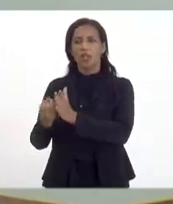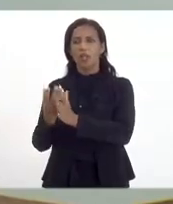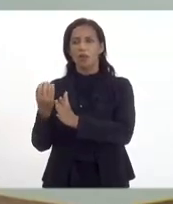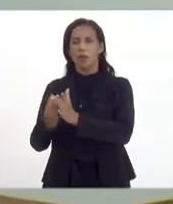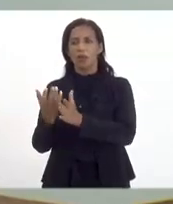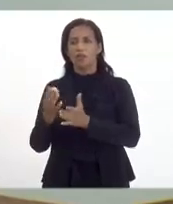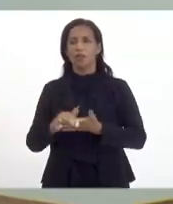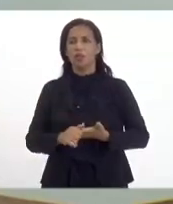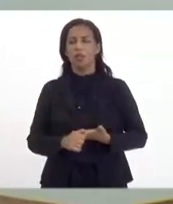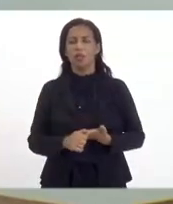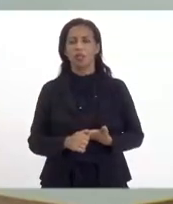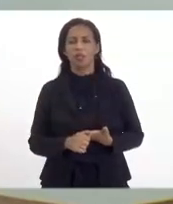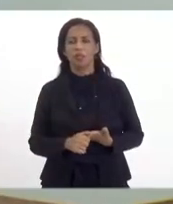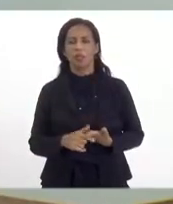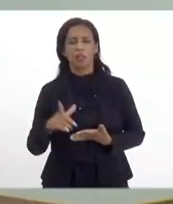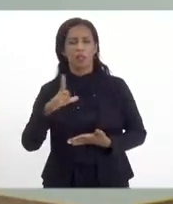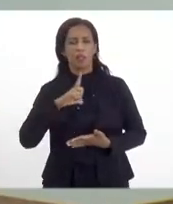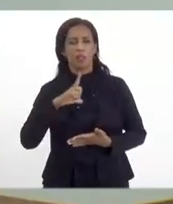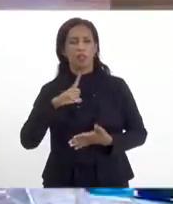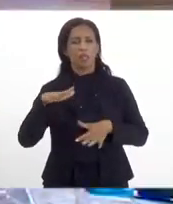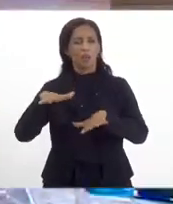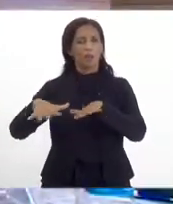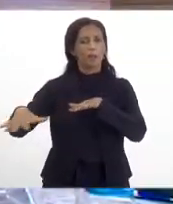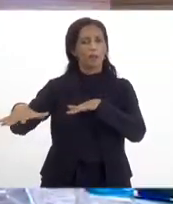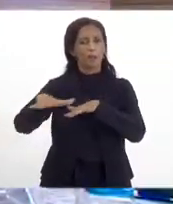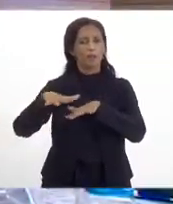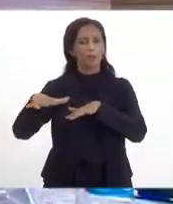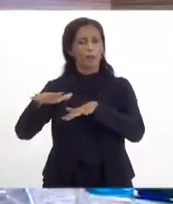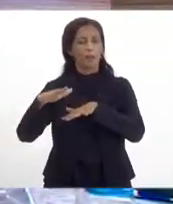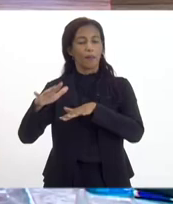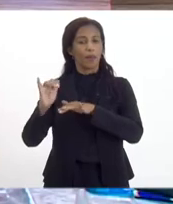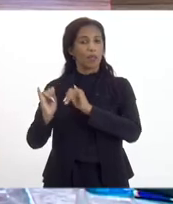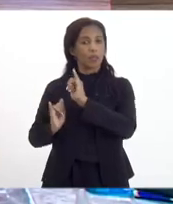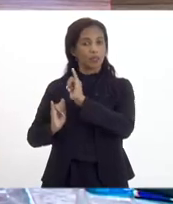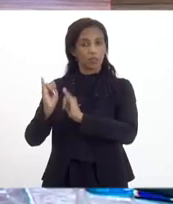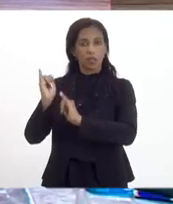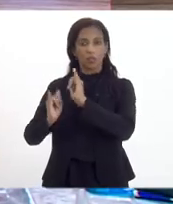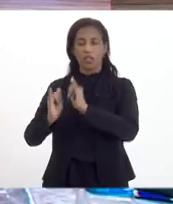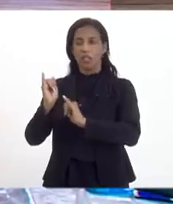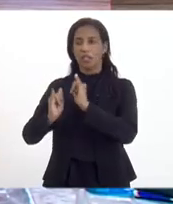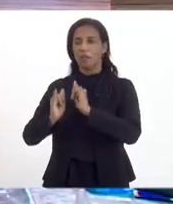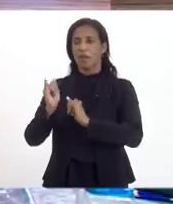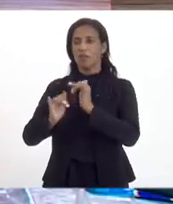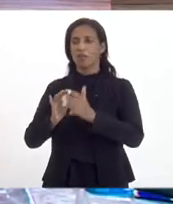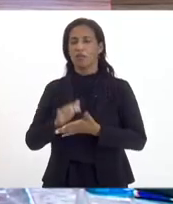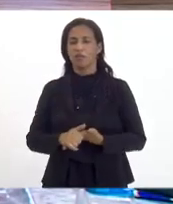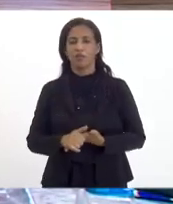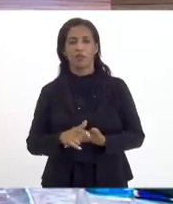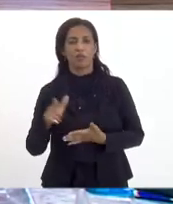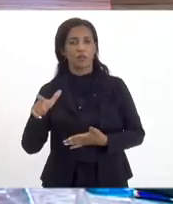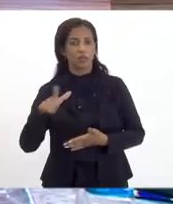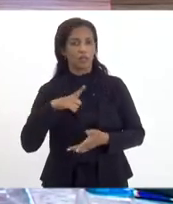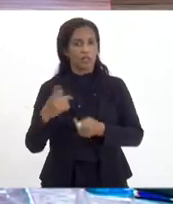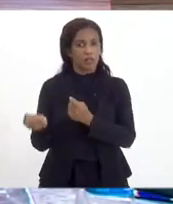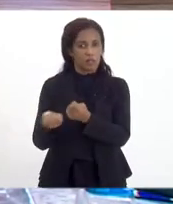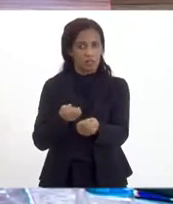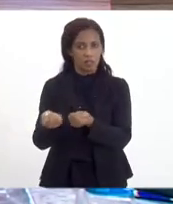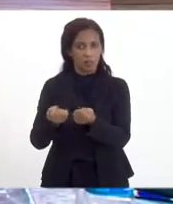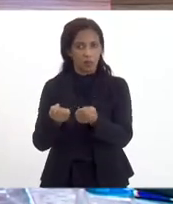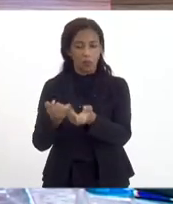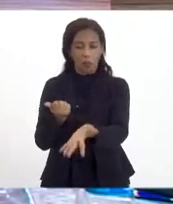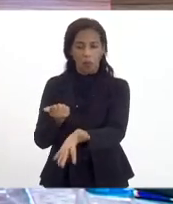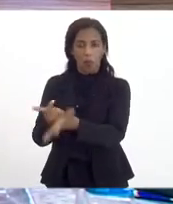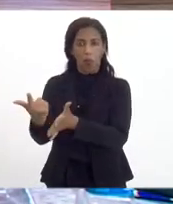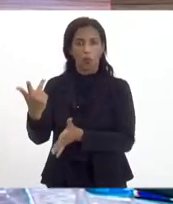O que acontece? São Paulo tem o maior parque industrial, então a maioria desses recursos vão para o norte, nordeste, só que essas economias compram de São